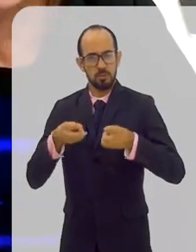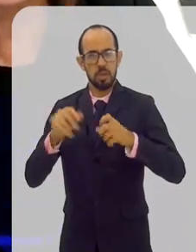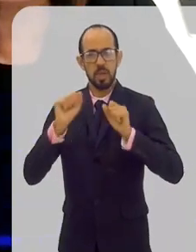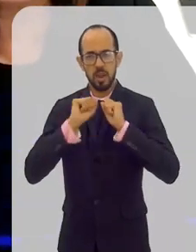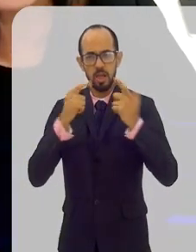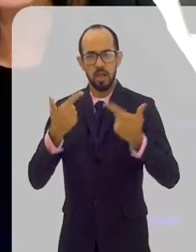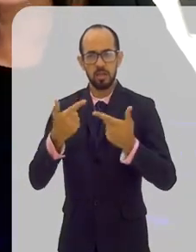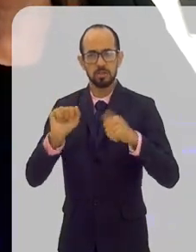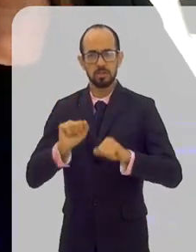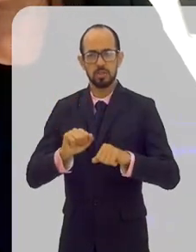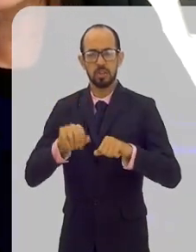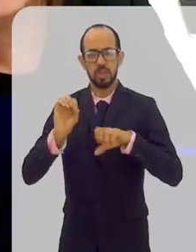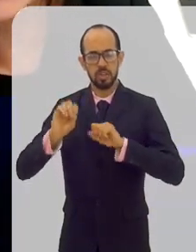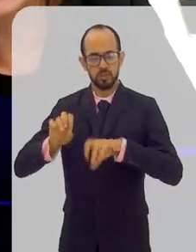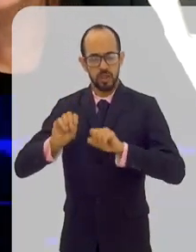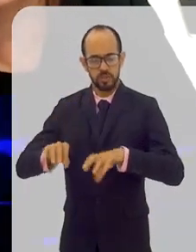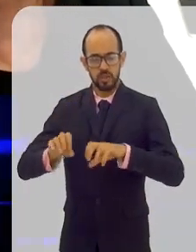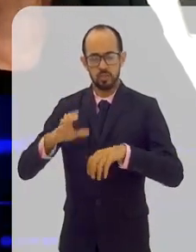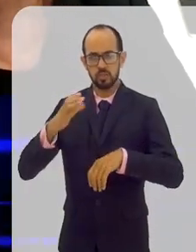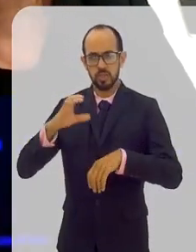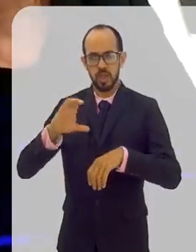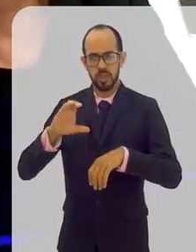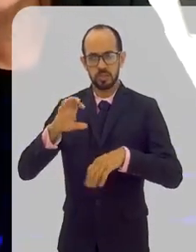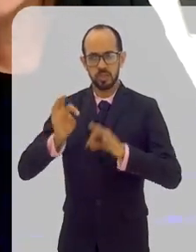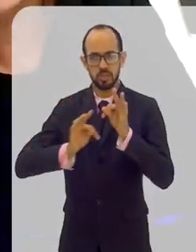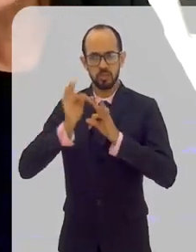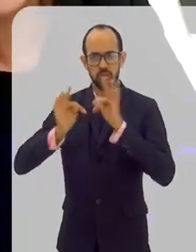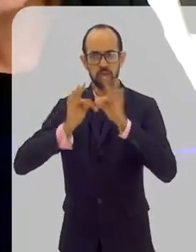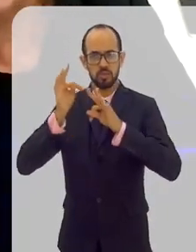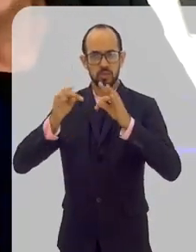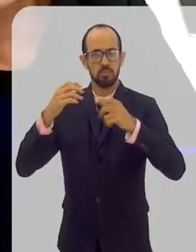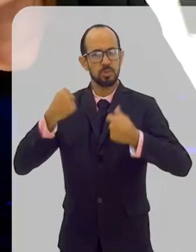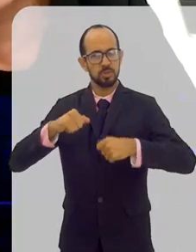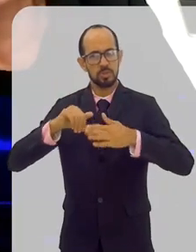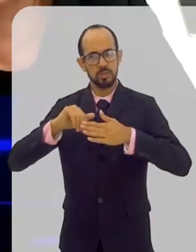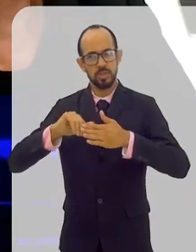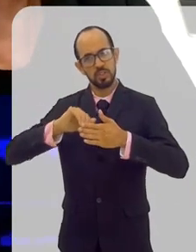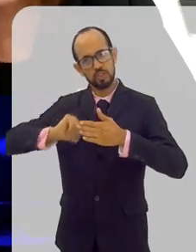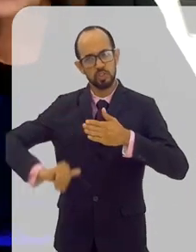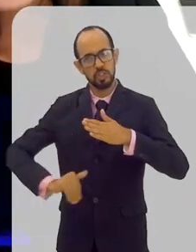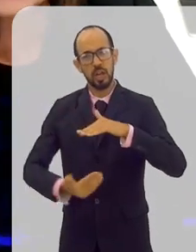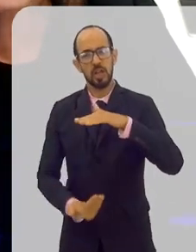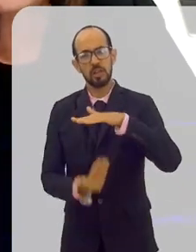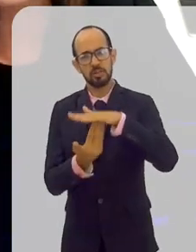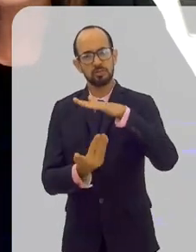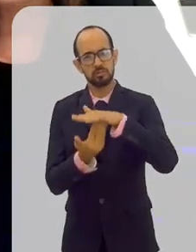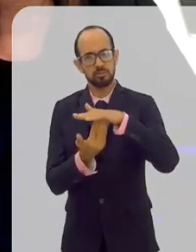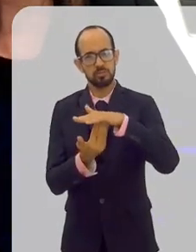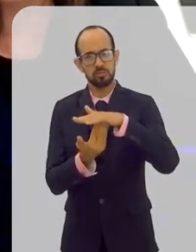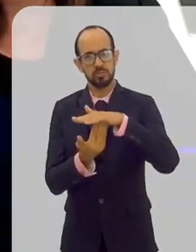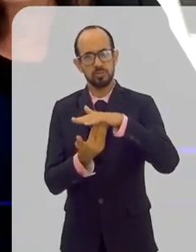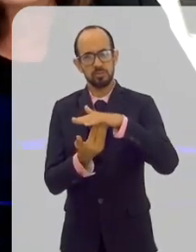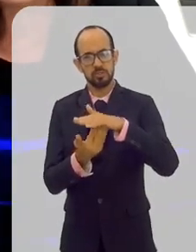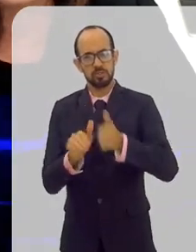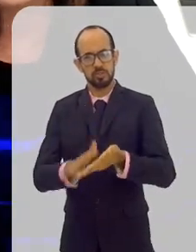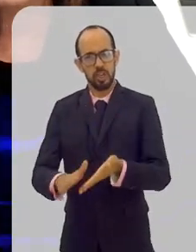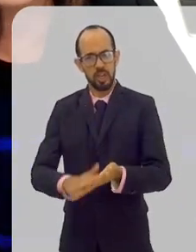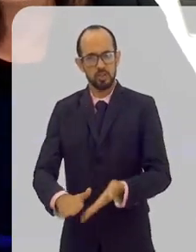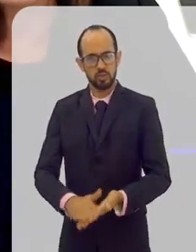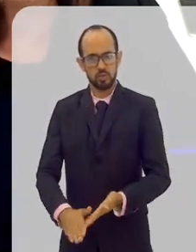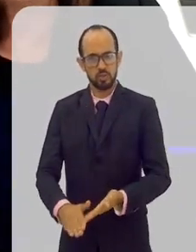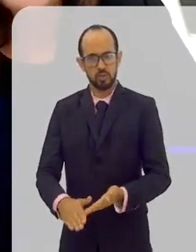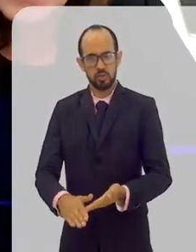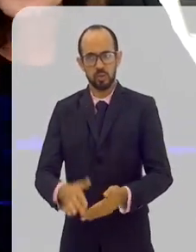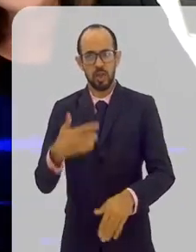Obviamente, área de educação, ciência e tecnologia precisa estar fora do teto de gastos, assim como a saúde. Nós vemos hoje